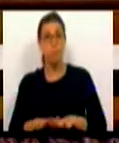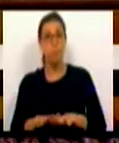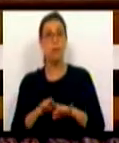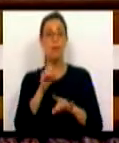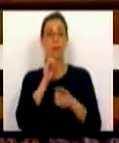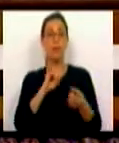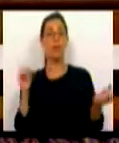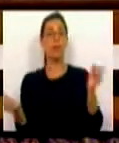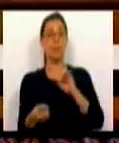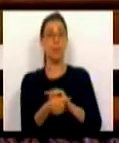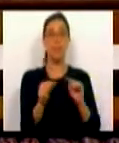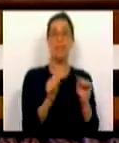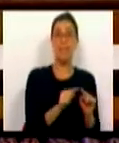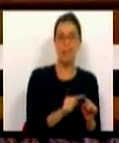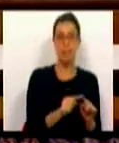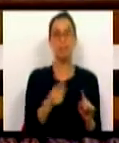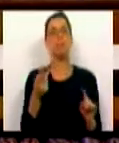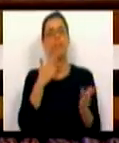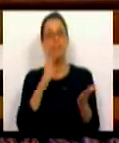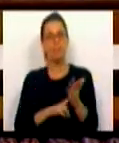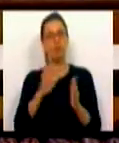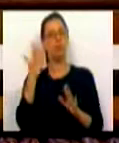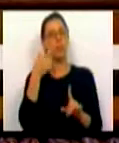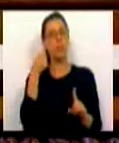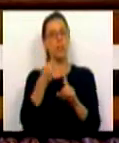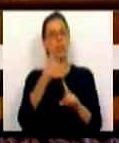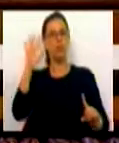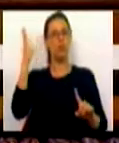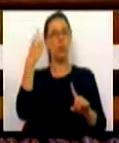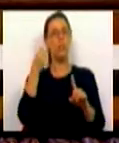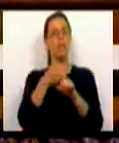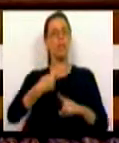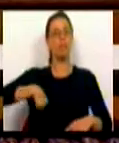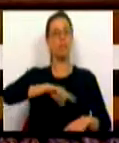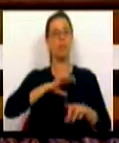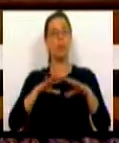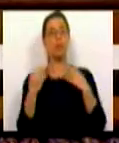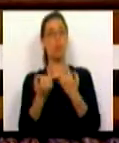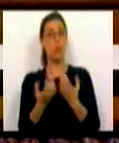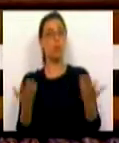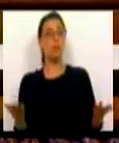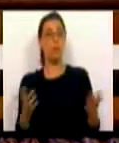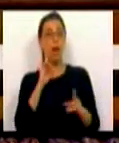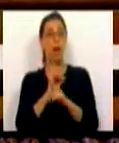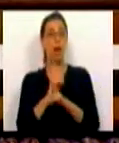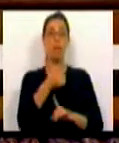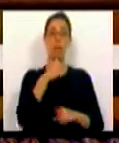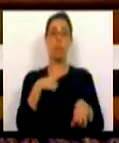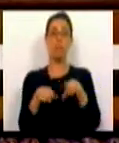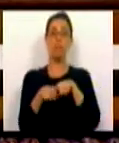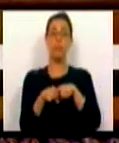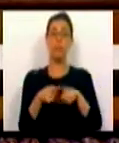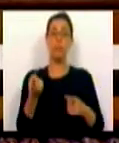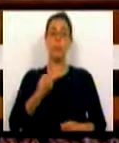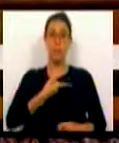possível, inverter este fenómeno é seguramente um dos maiores desafios da nossa sociedade, a que, enquanto decisores políticos,